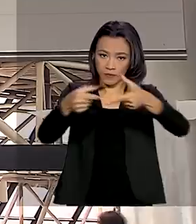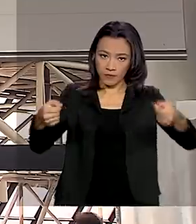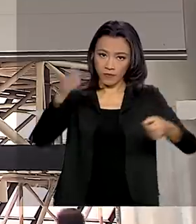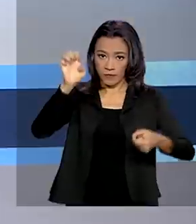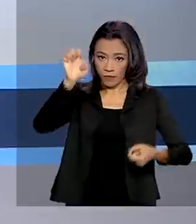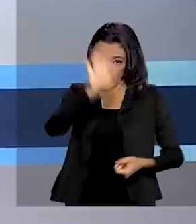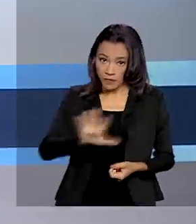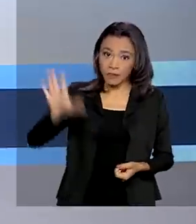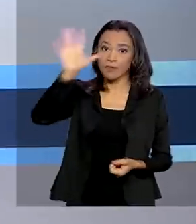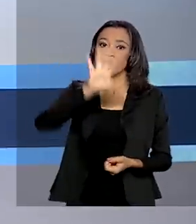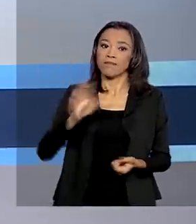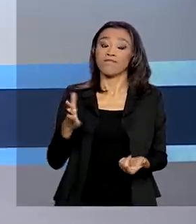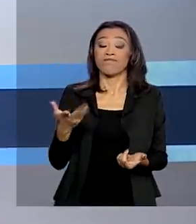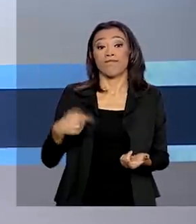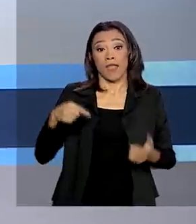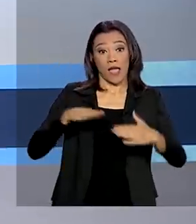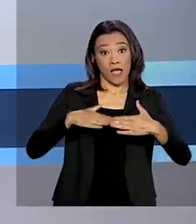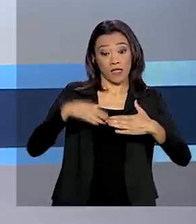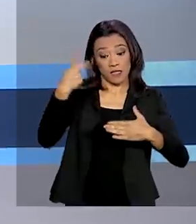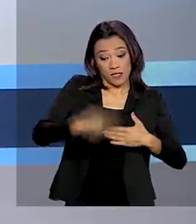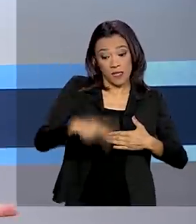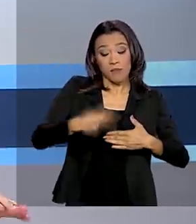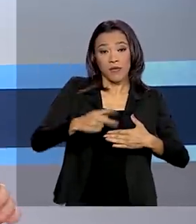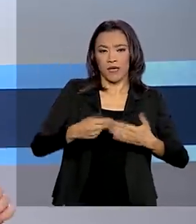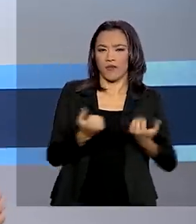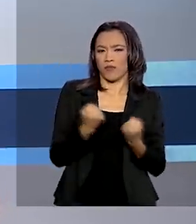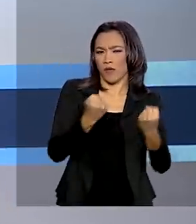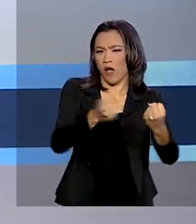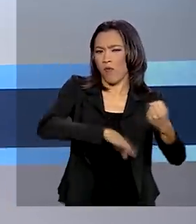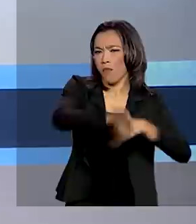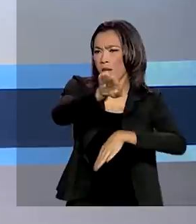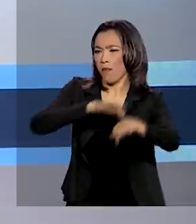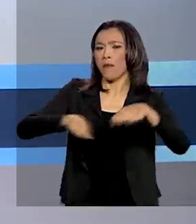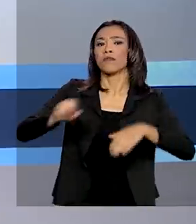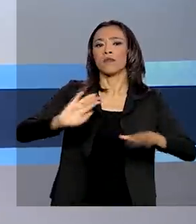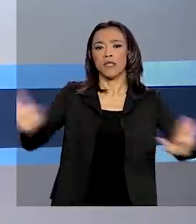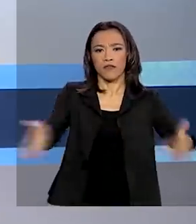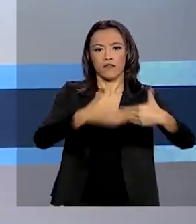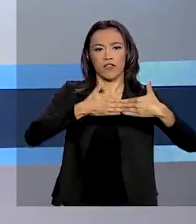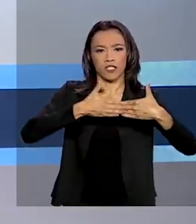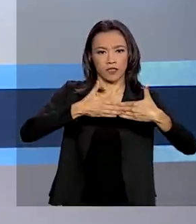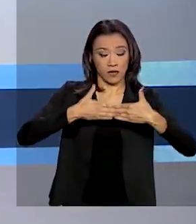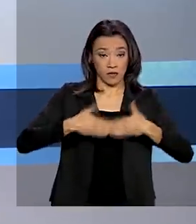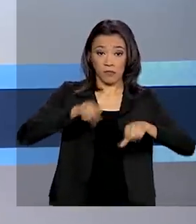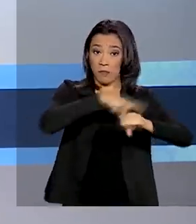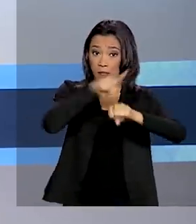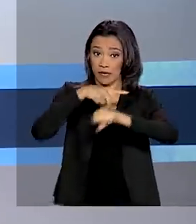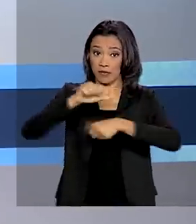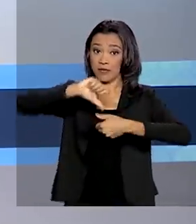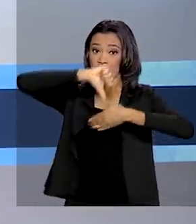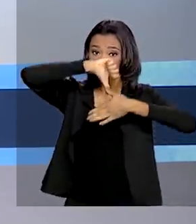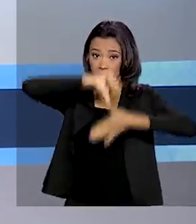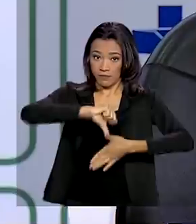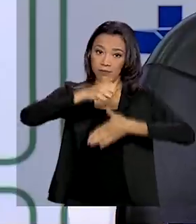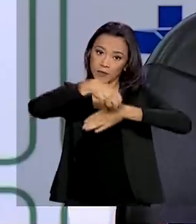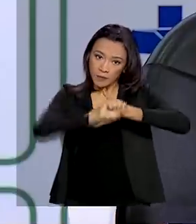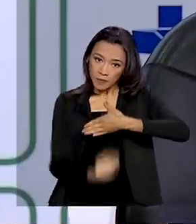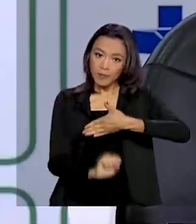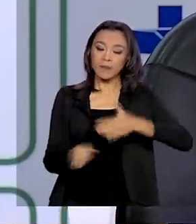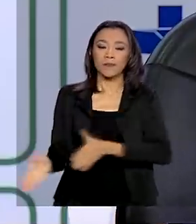Europeia. As fronteiras terrestres também estão fechadas para países da América do Sul. E veja também,